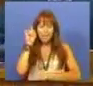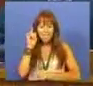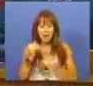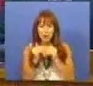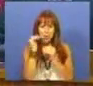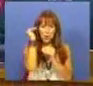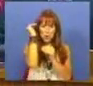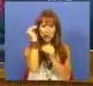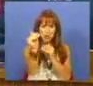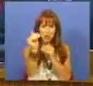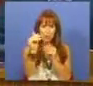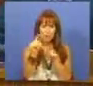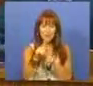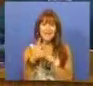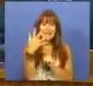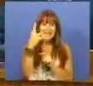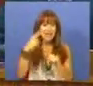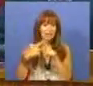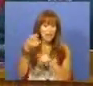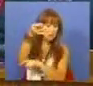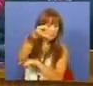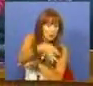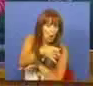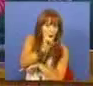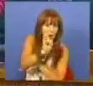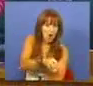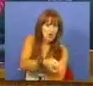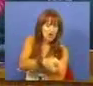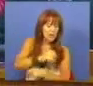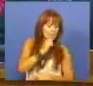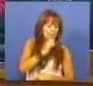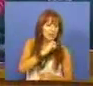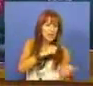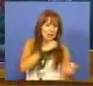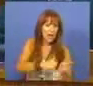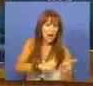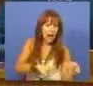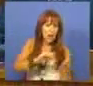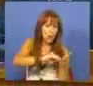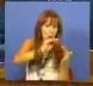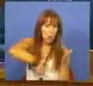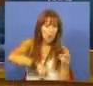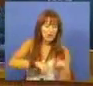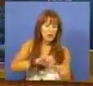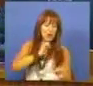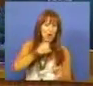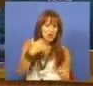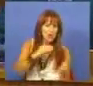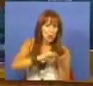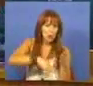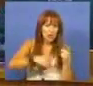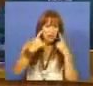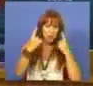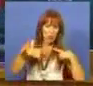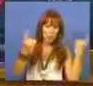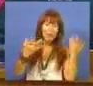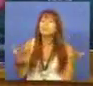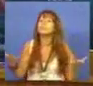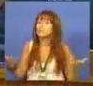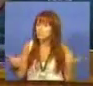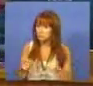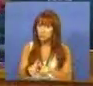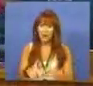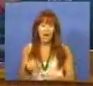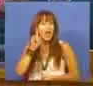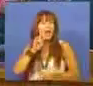superior cinco vezes àquilo que é permitido no Código dos Contratos Públicos, que aliás